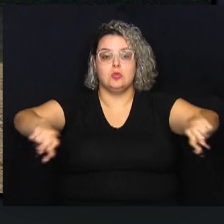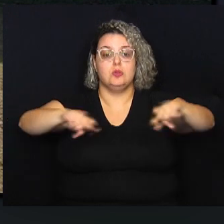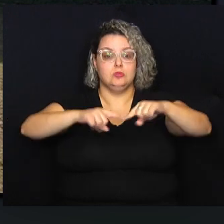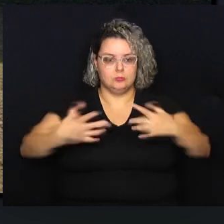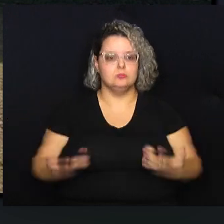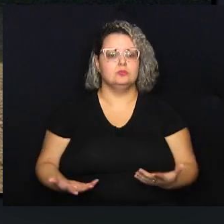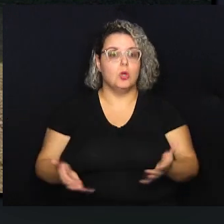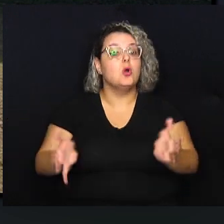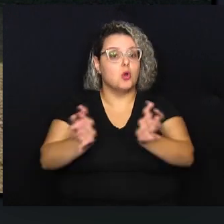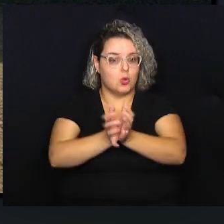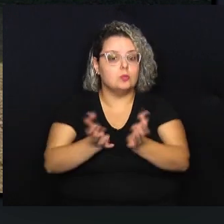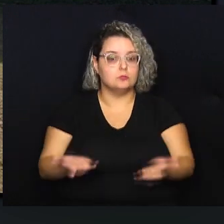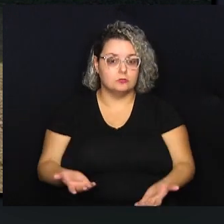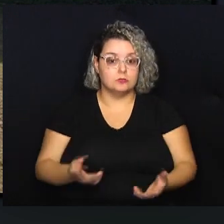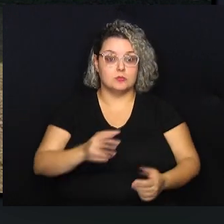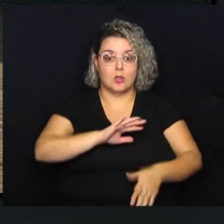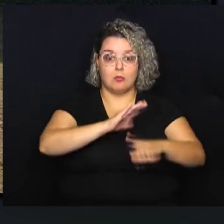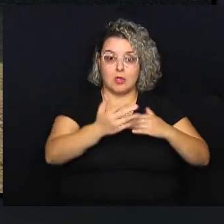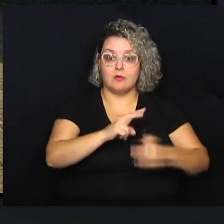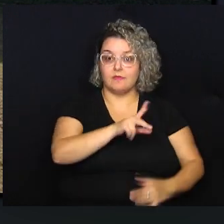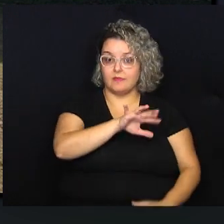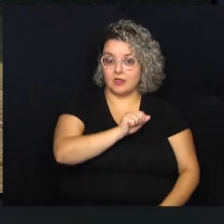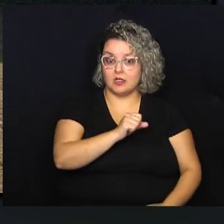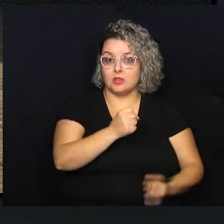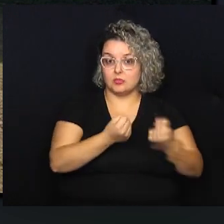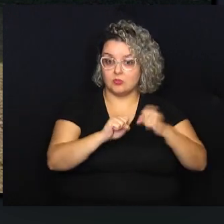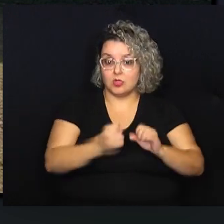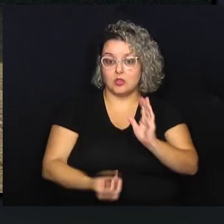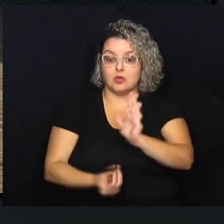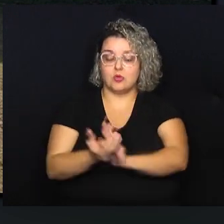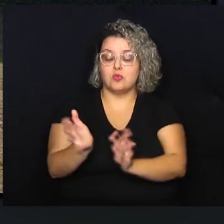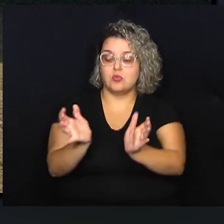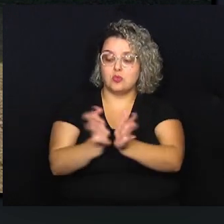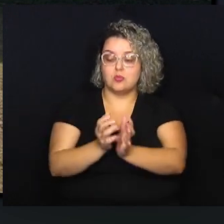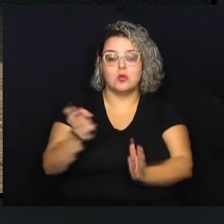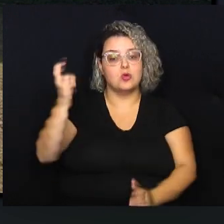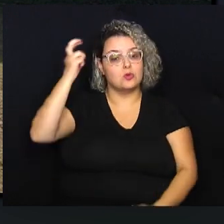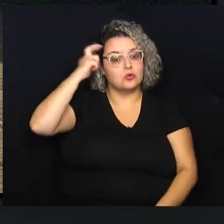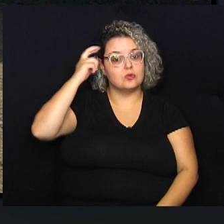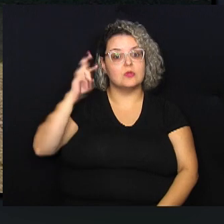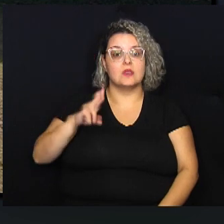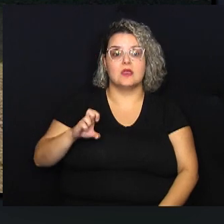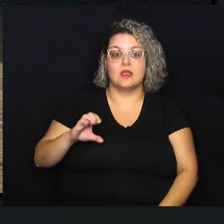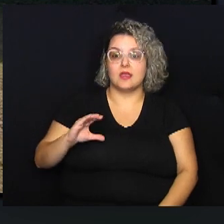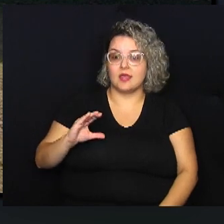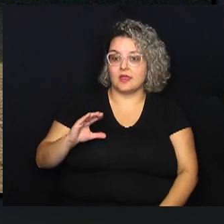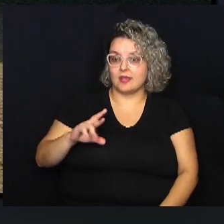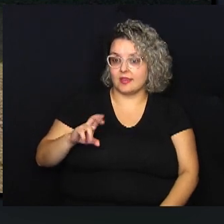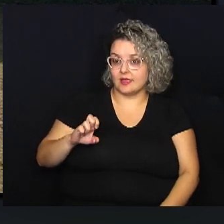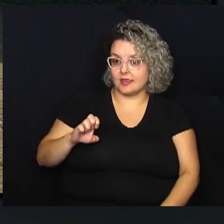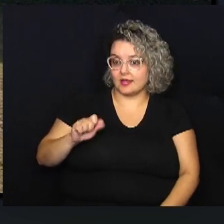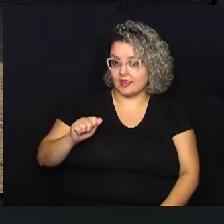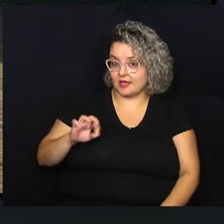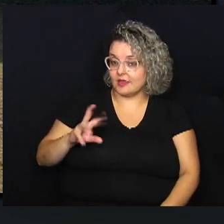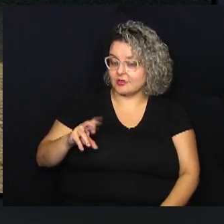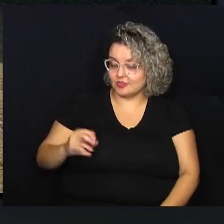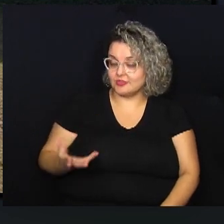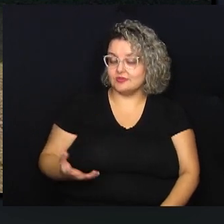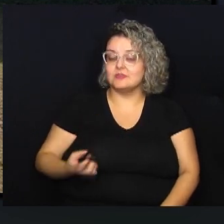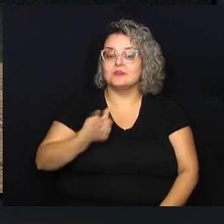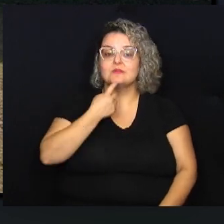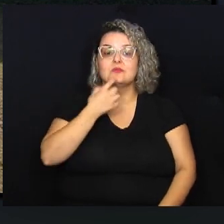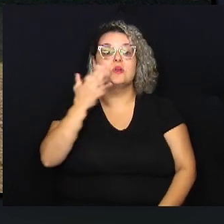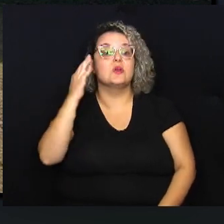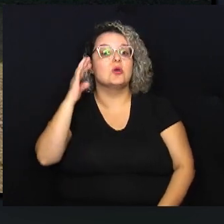Grande, nas proximidades da Vila Industrial, e fundaram o Clube Cultural e Recreativo Campinas, que